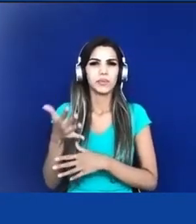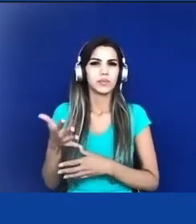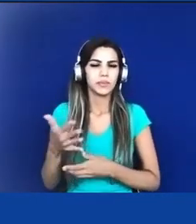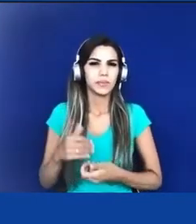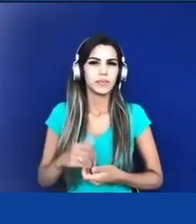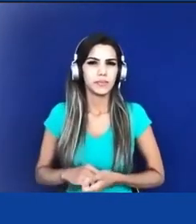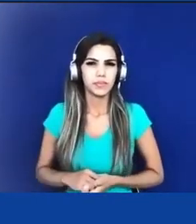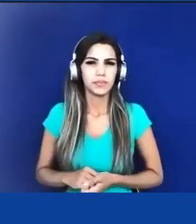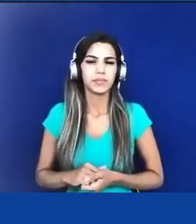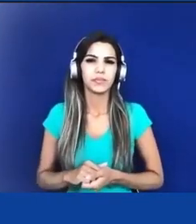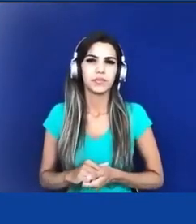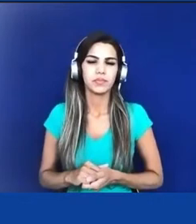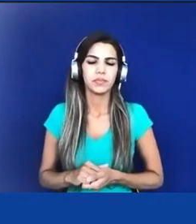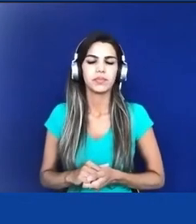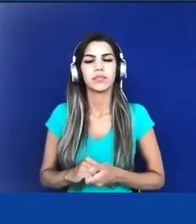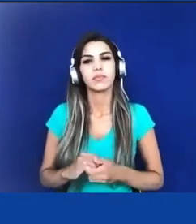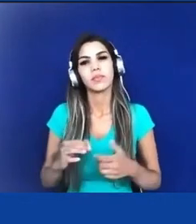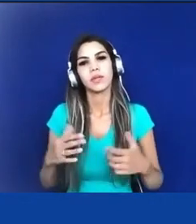Ou seja,